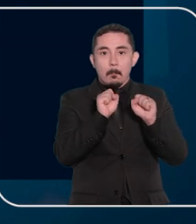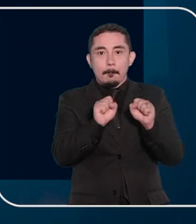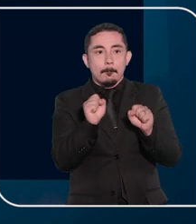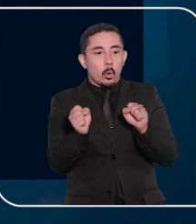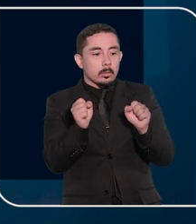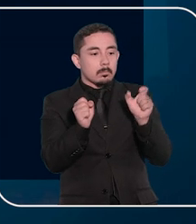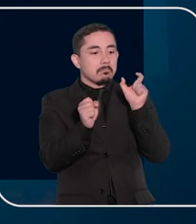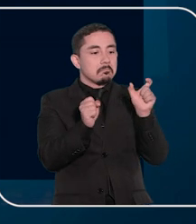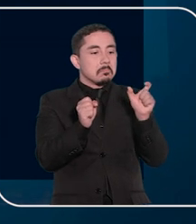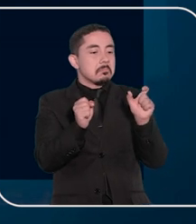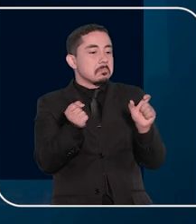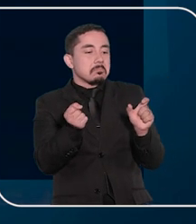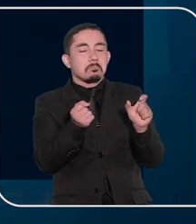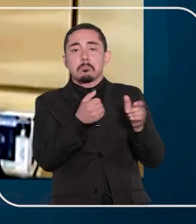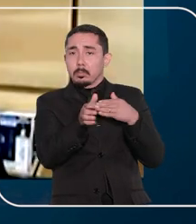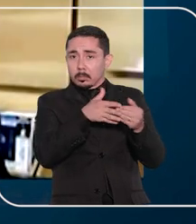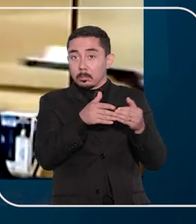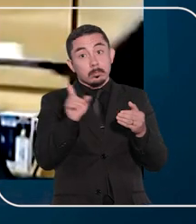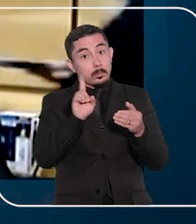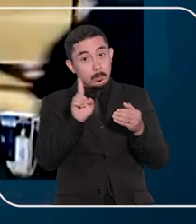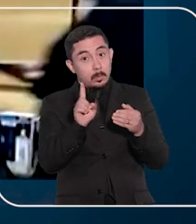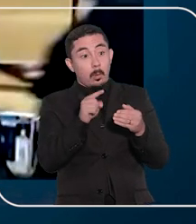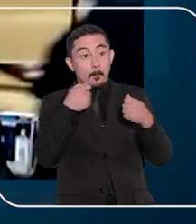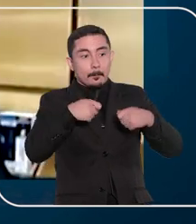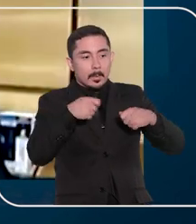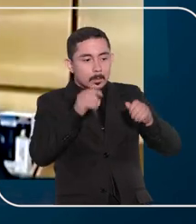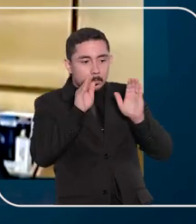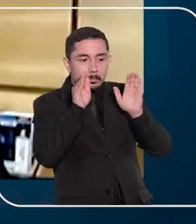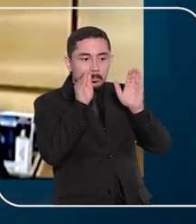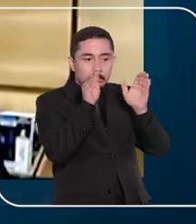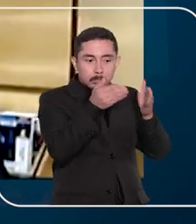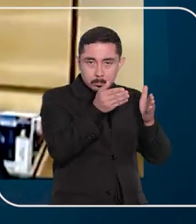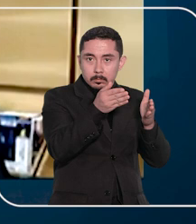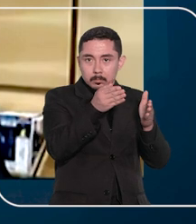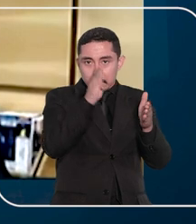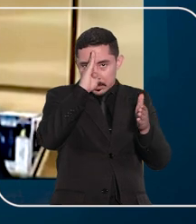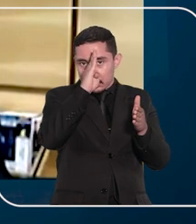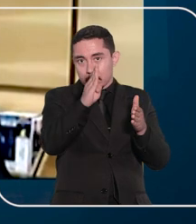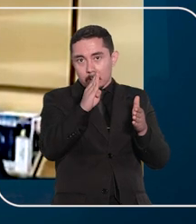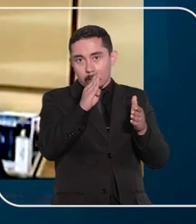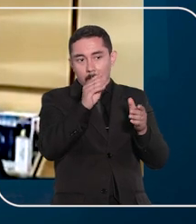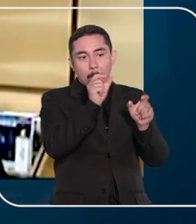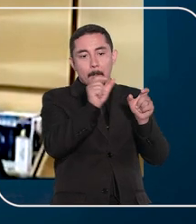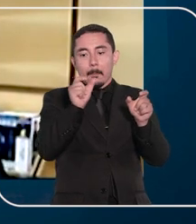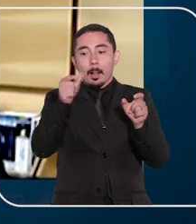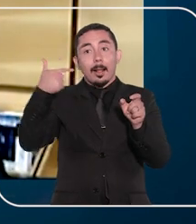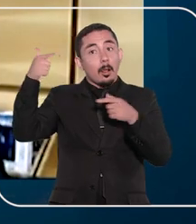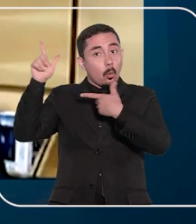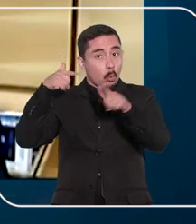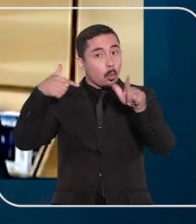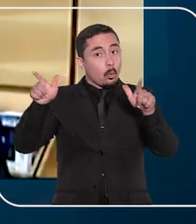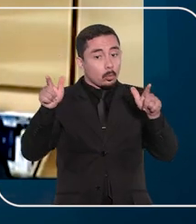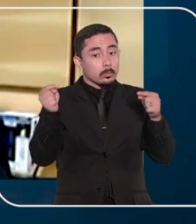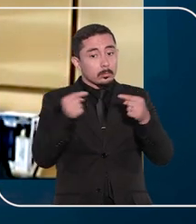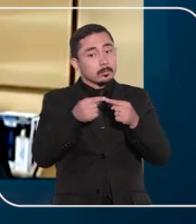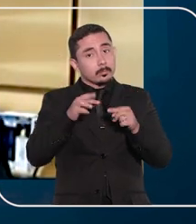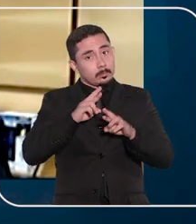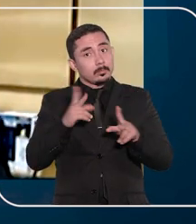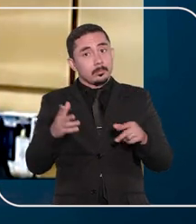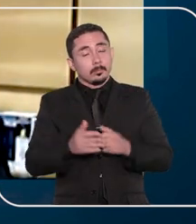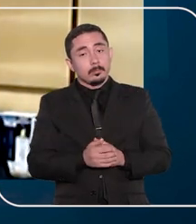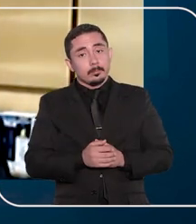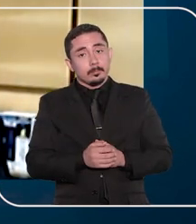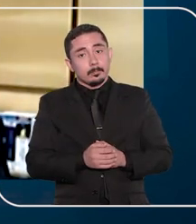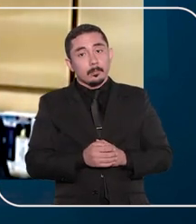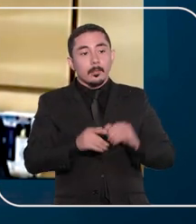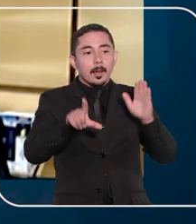pode ser considerada palavra genérica e deve receber tratamento diferente das demais palavras-chave. De acordo com